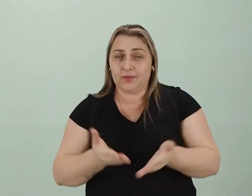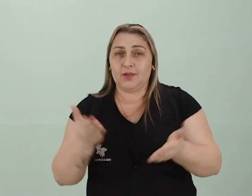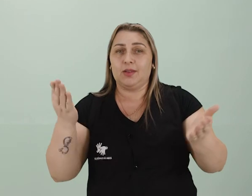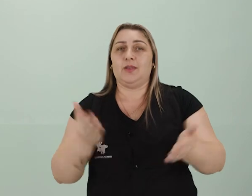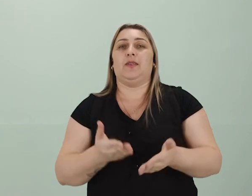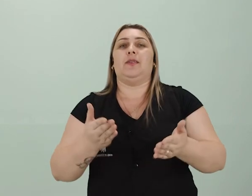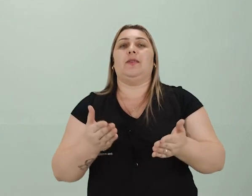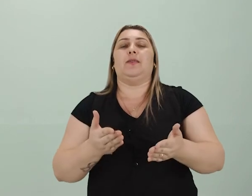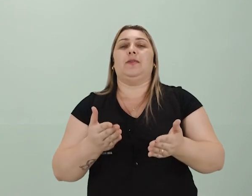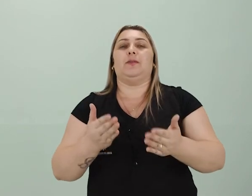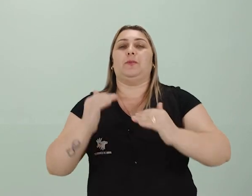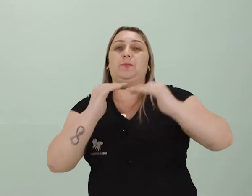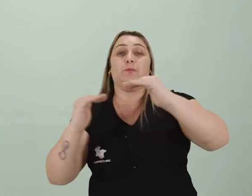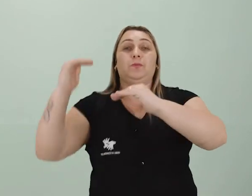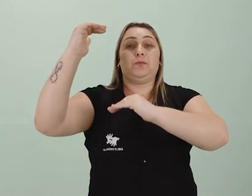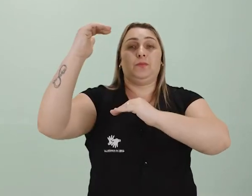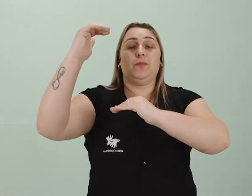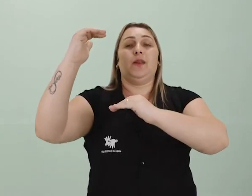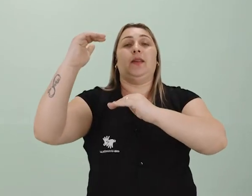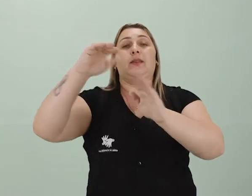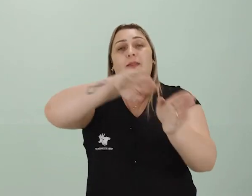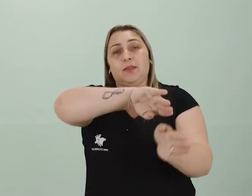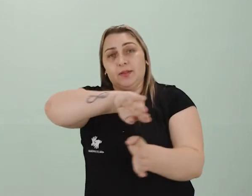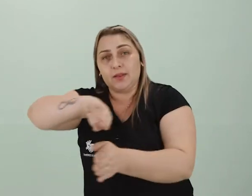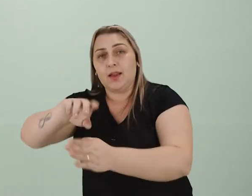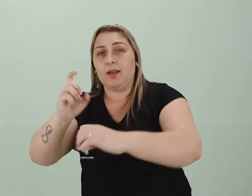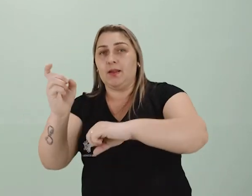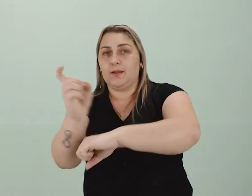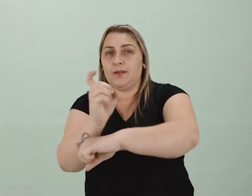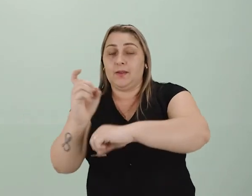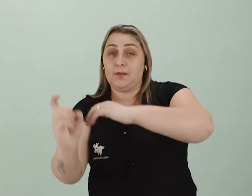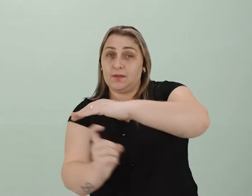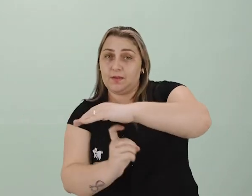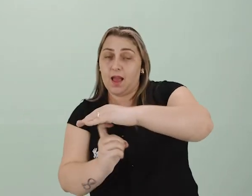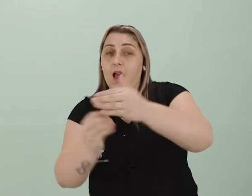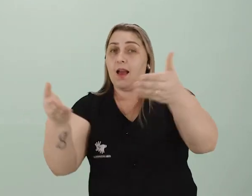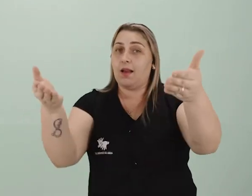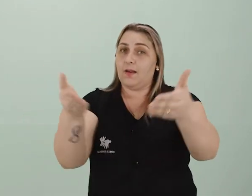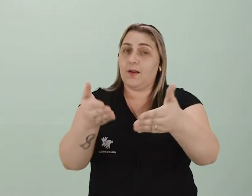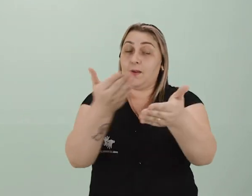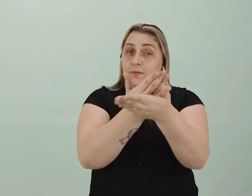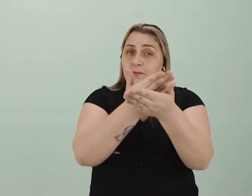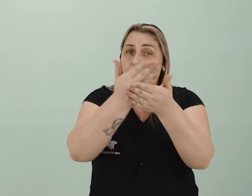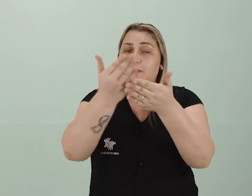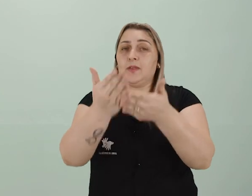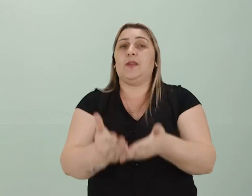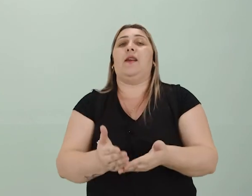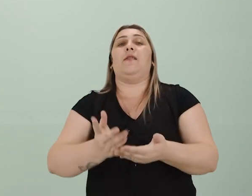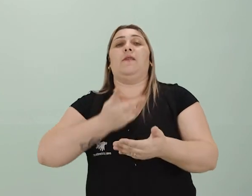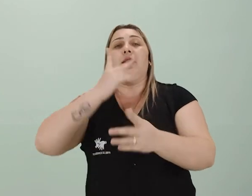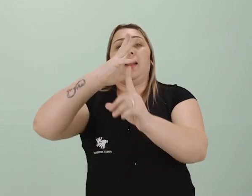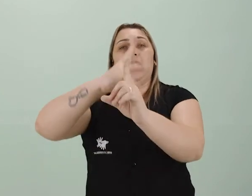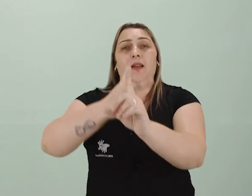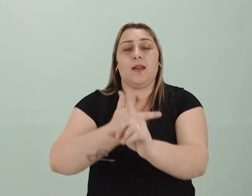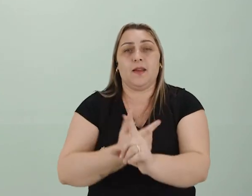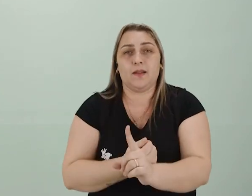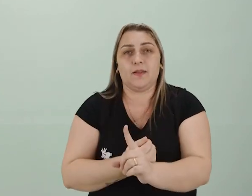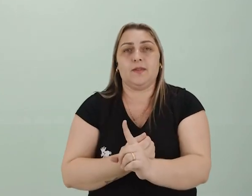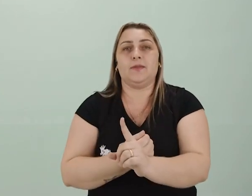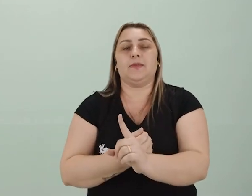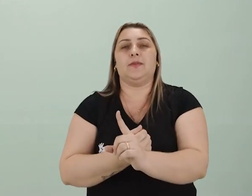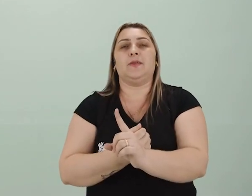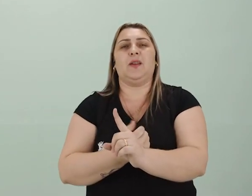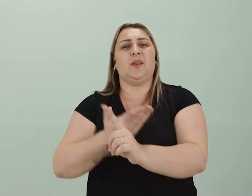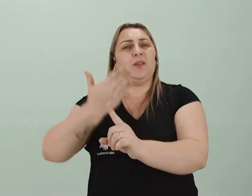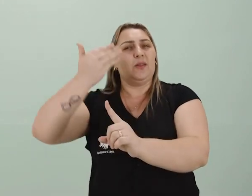dar um salto, nós vamos sair da arte rupestre e nós vamos começar a falar sobre a arte na